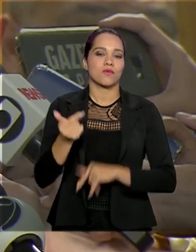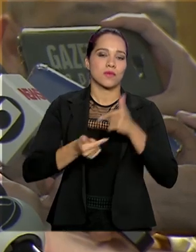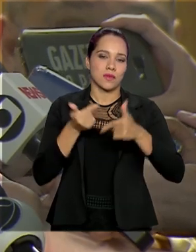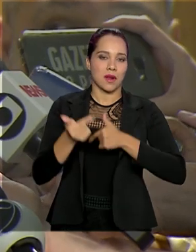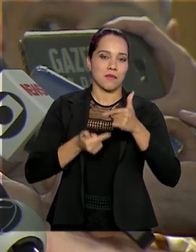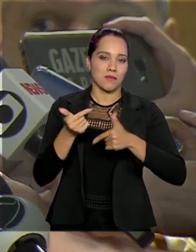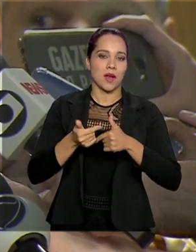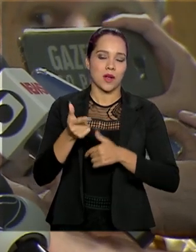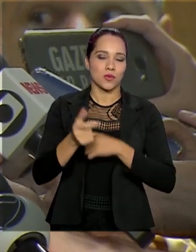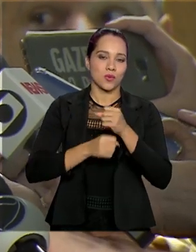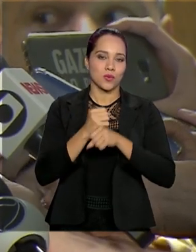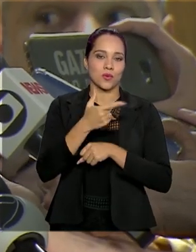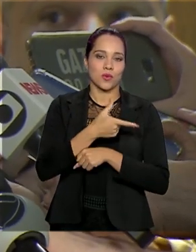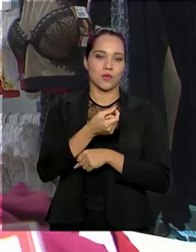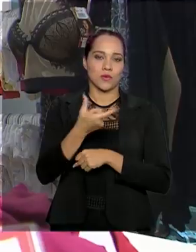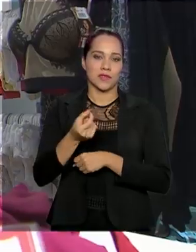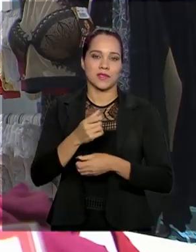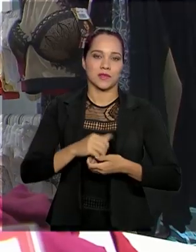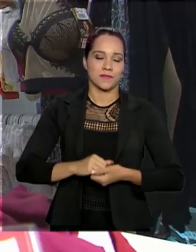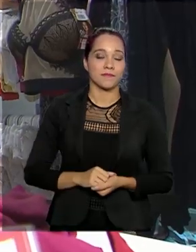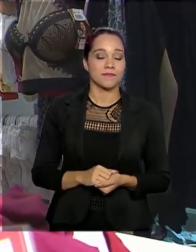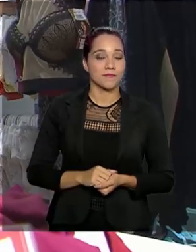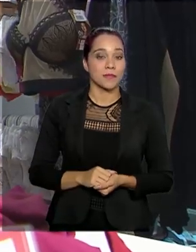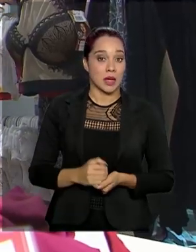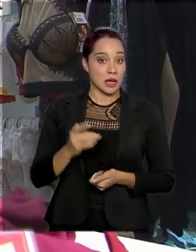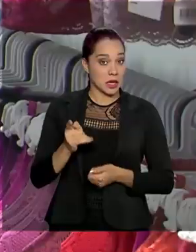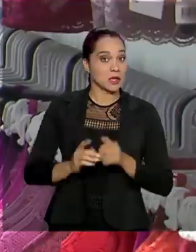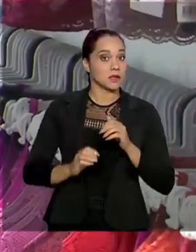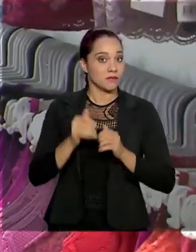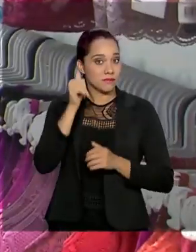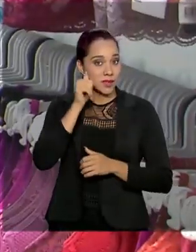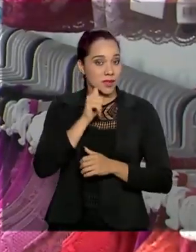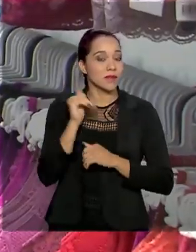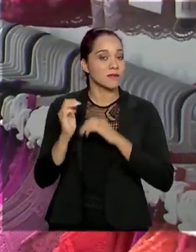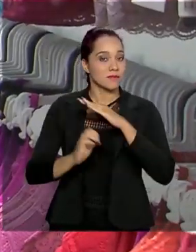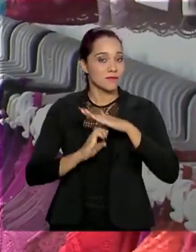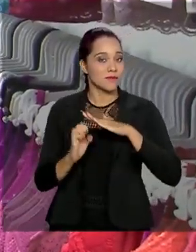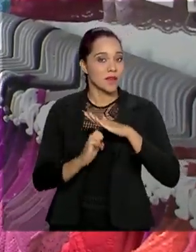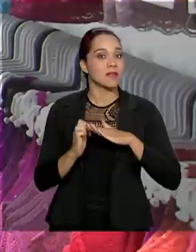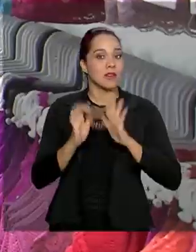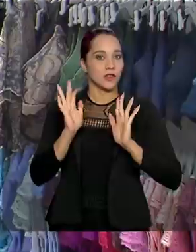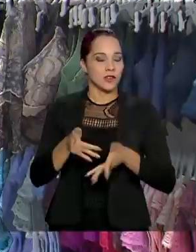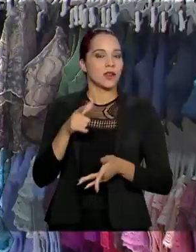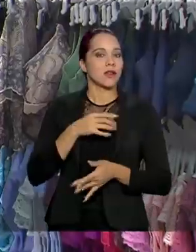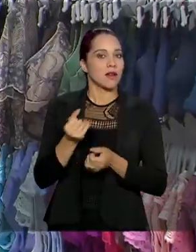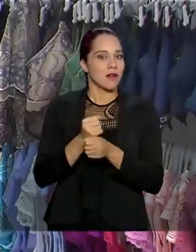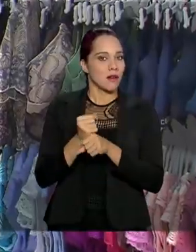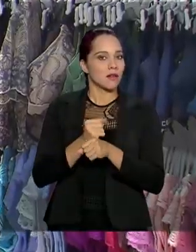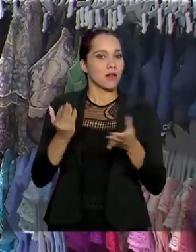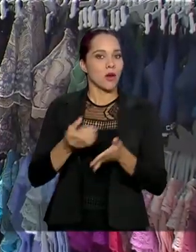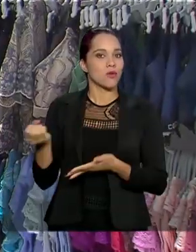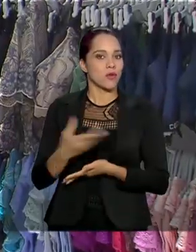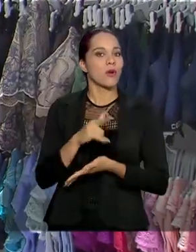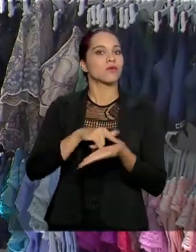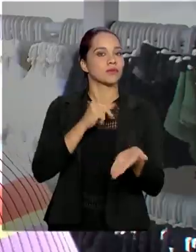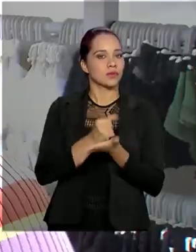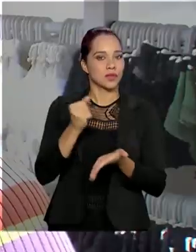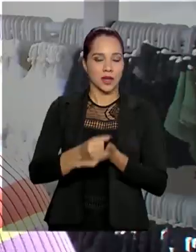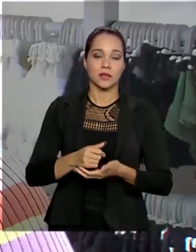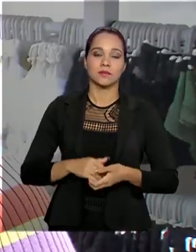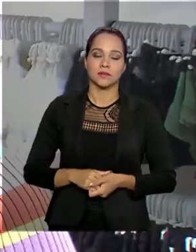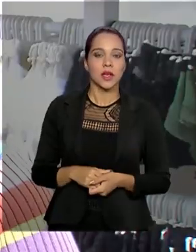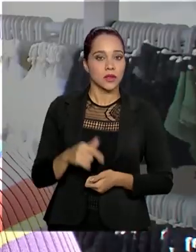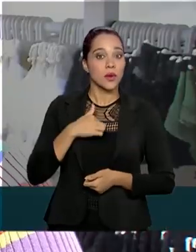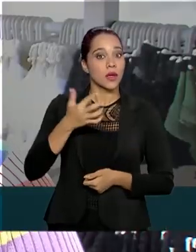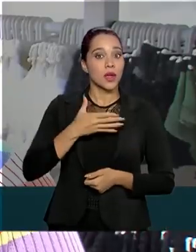gerados no ano de 2020. E essa empresária já pensa em fazer este ano novas contratações. A